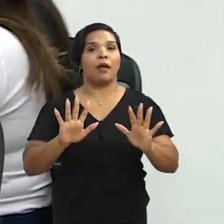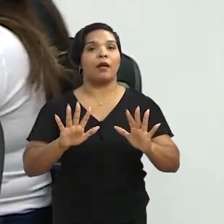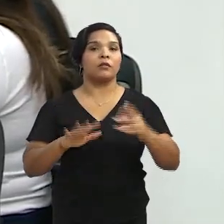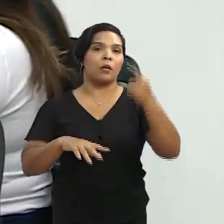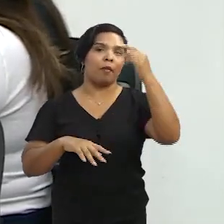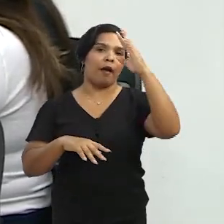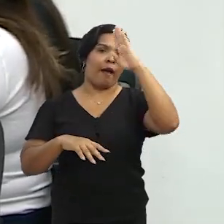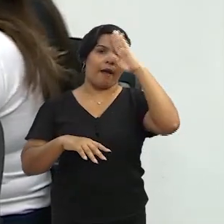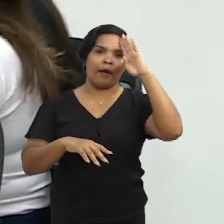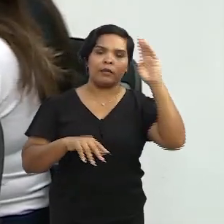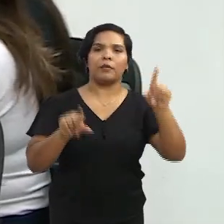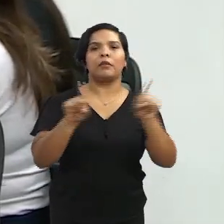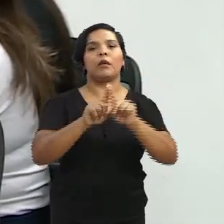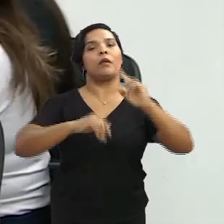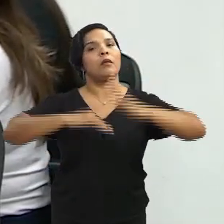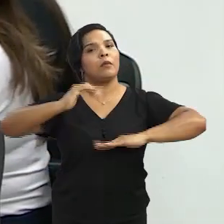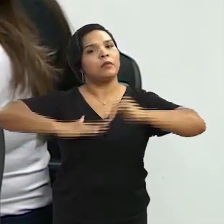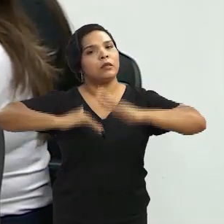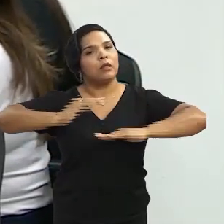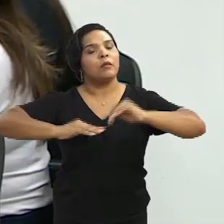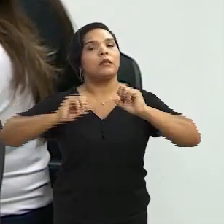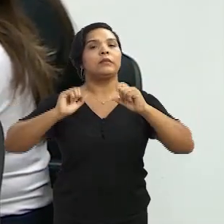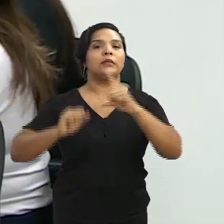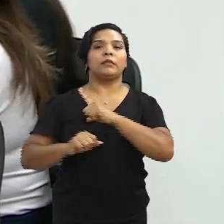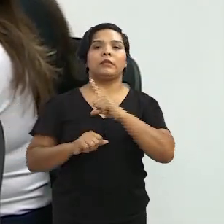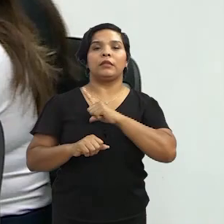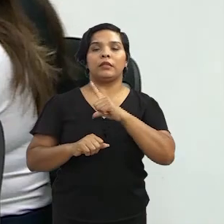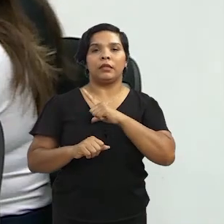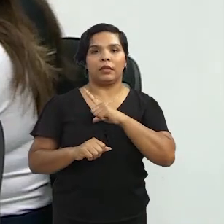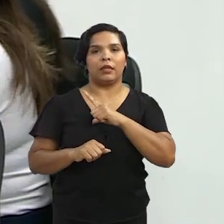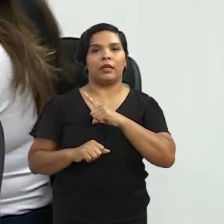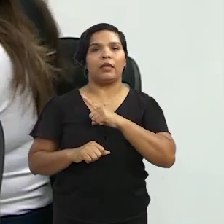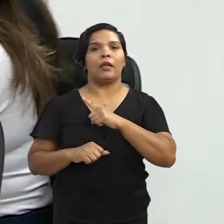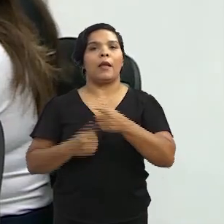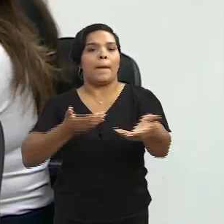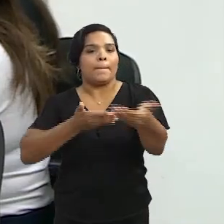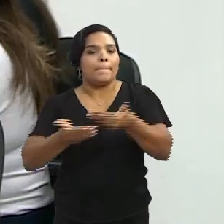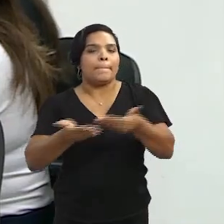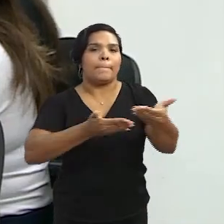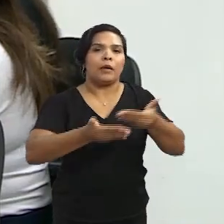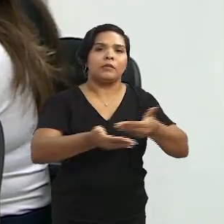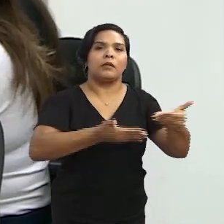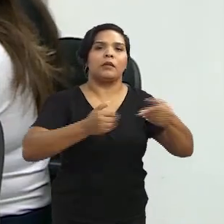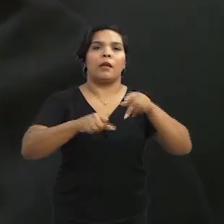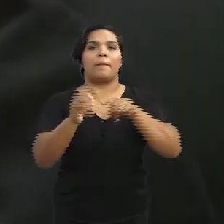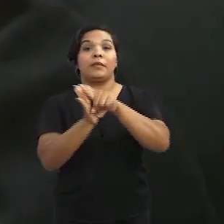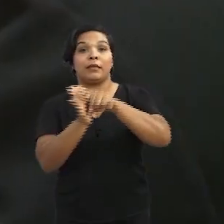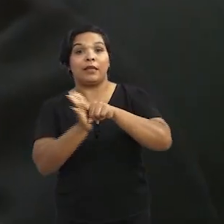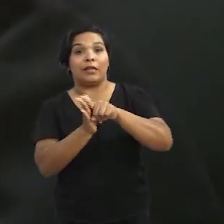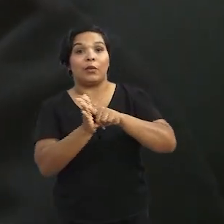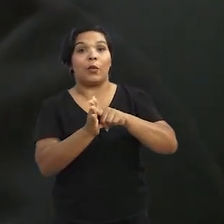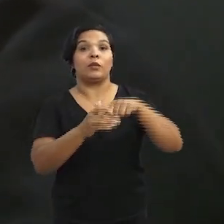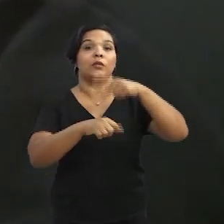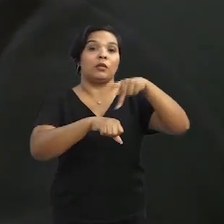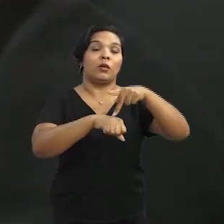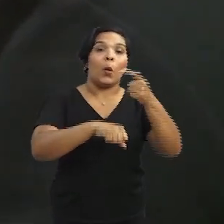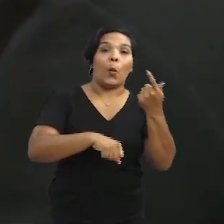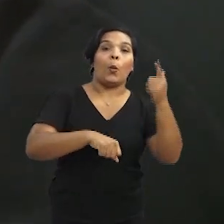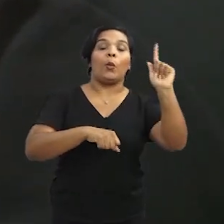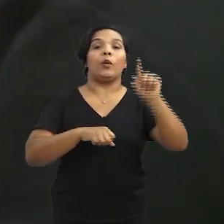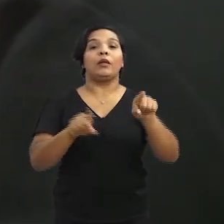como uma pessoa acadêmica e profissionalmente também, você ter parceria com pesquisadores